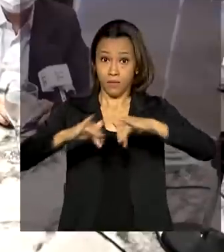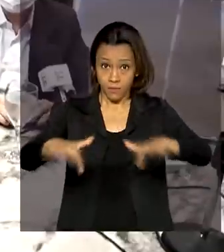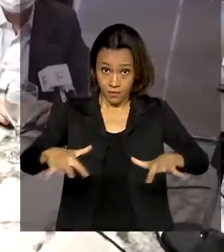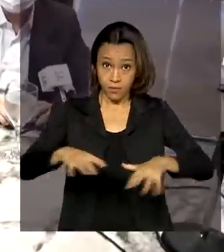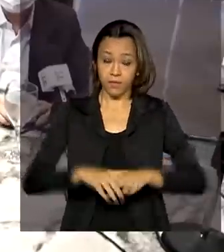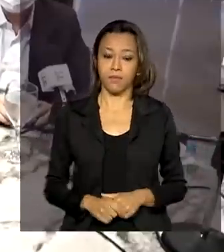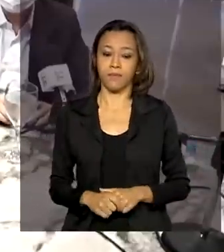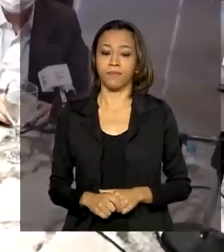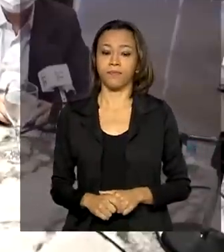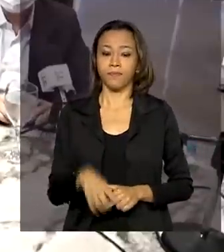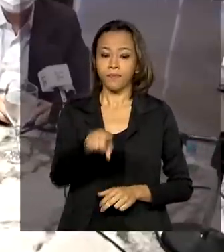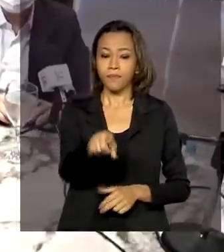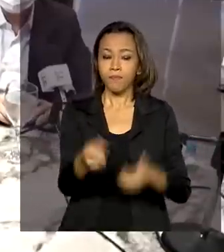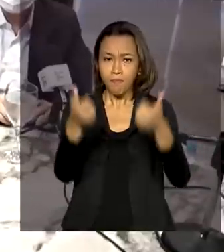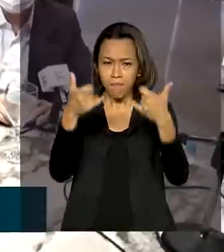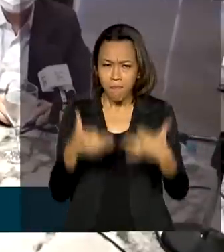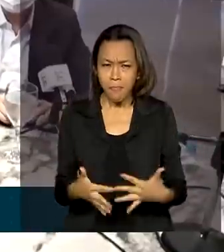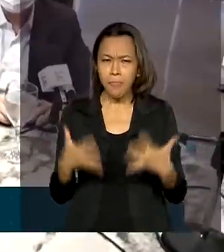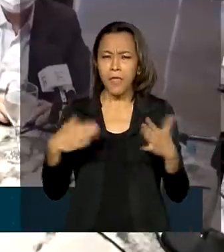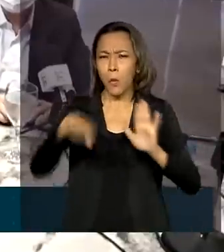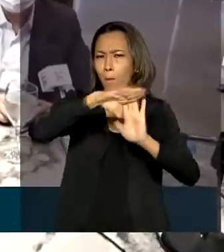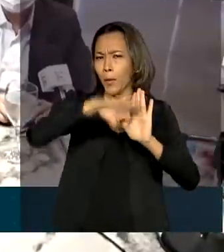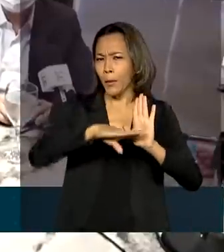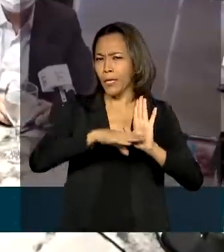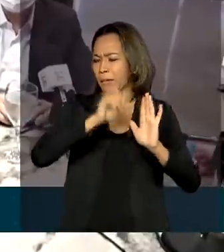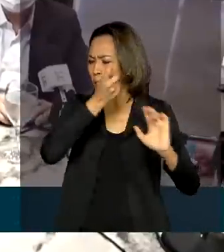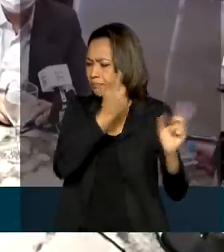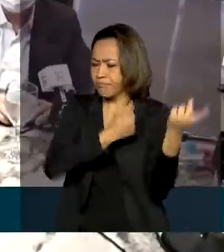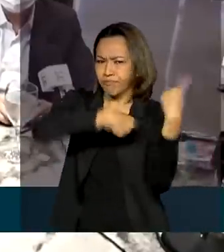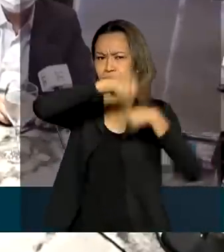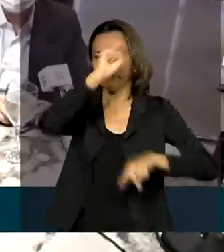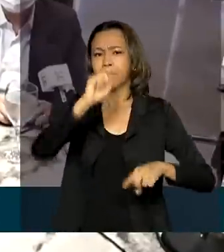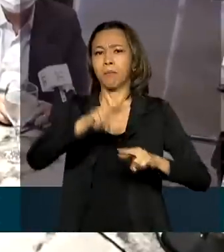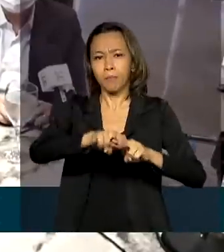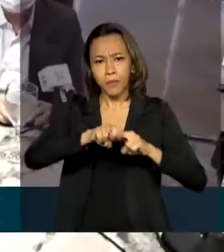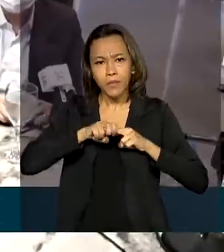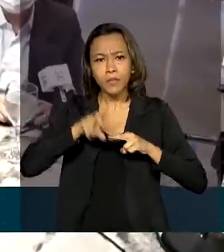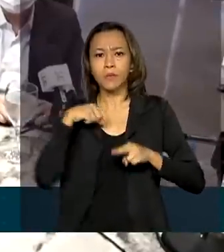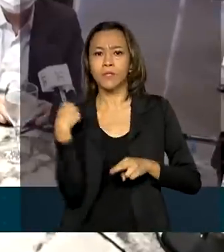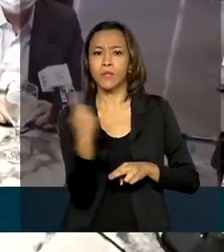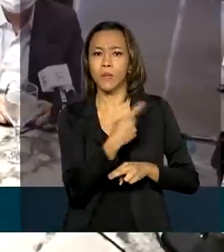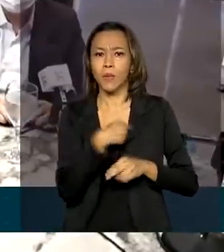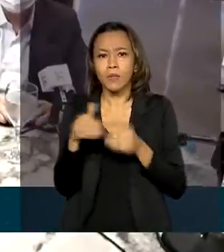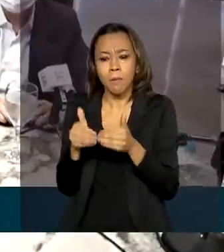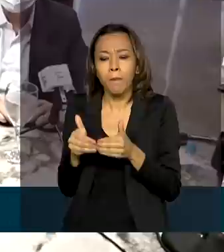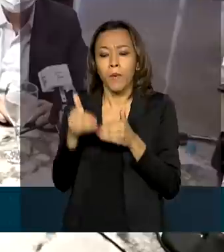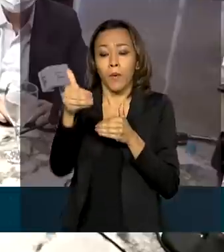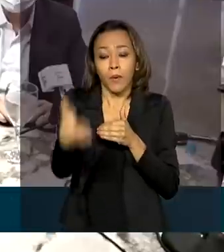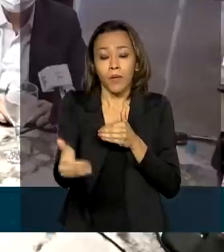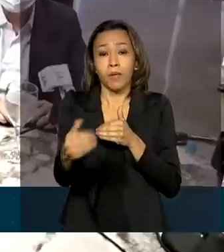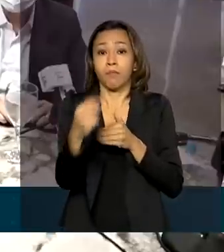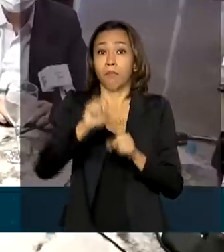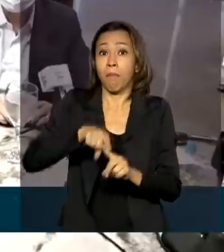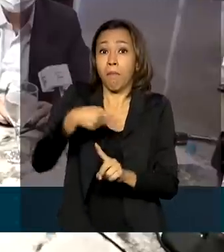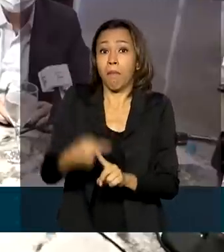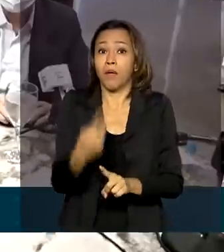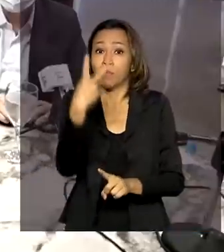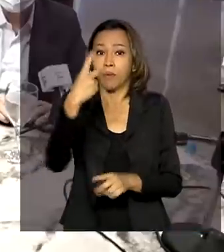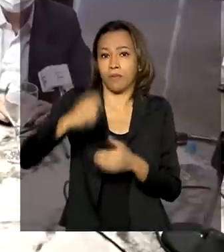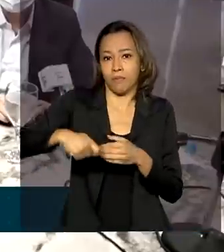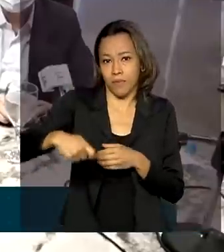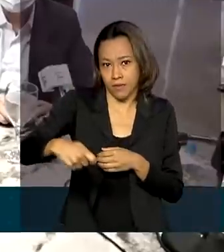Foi um programa extraordinariamente bem sucedido, tanto que nós estamos prorrogando por mais dois meses. Nós